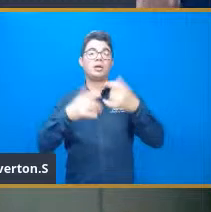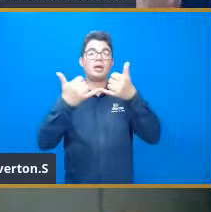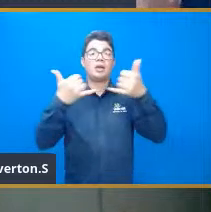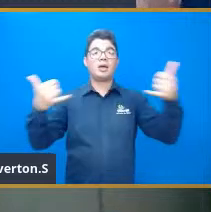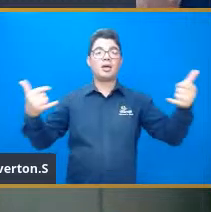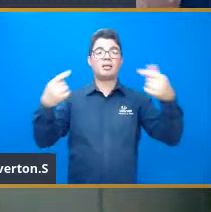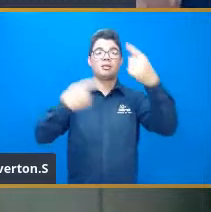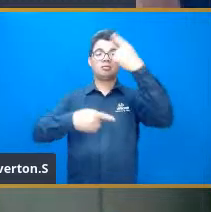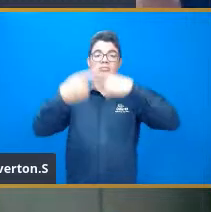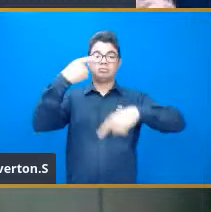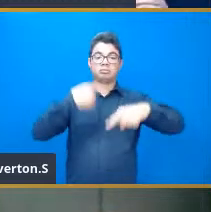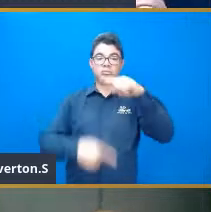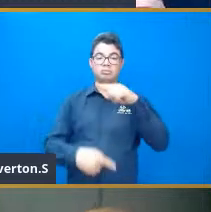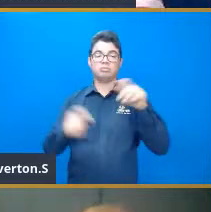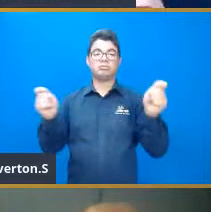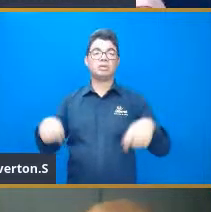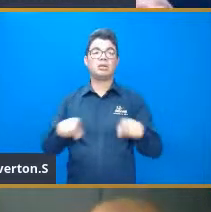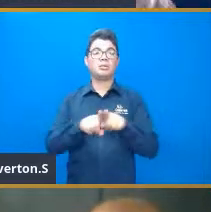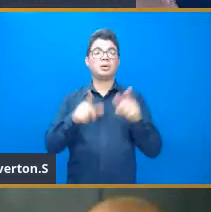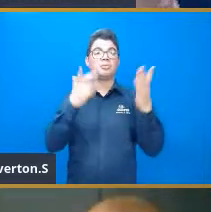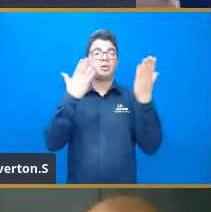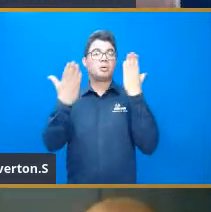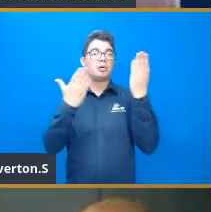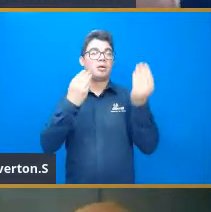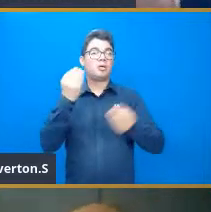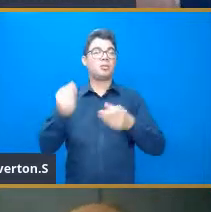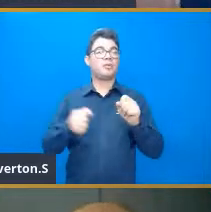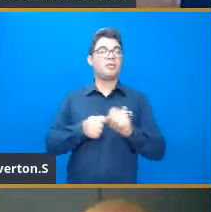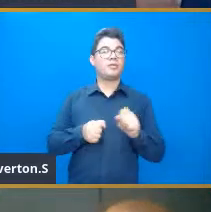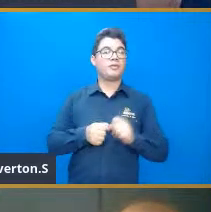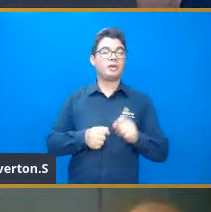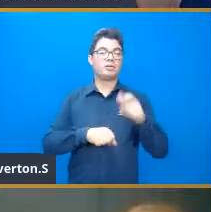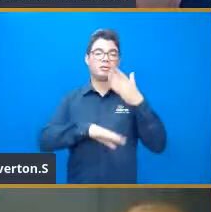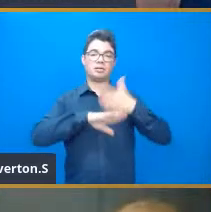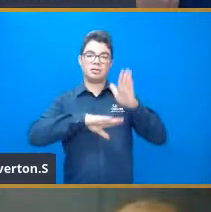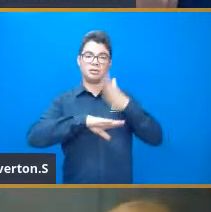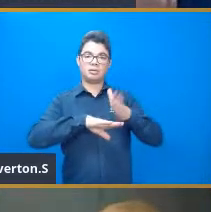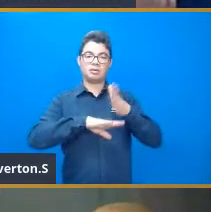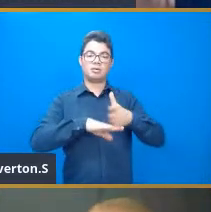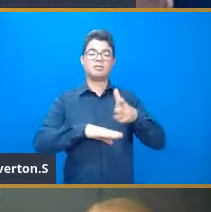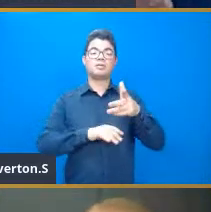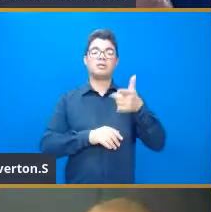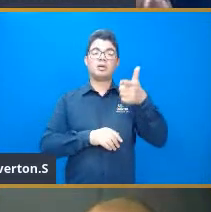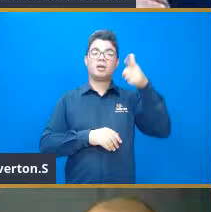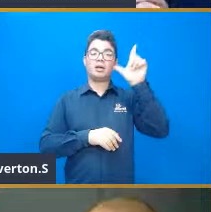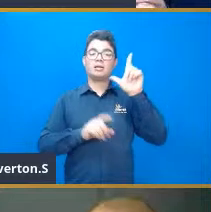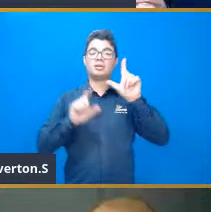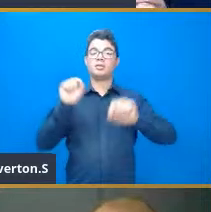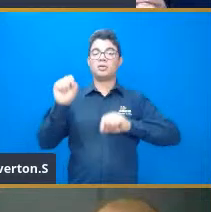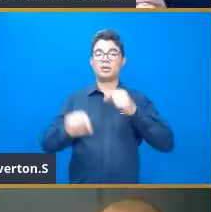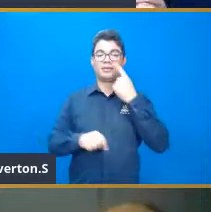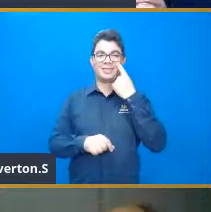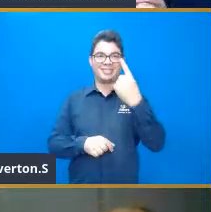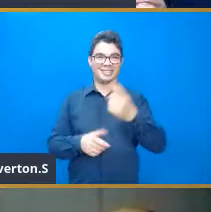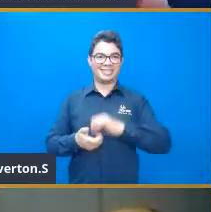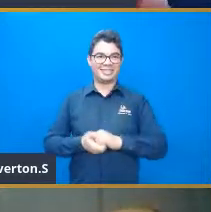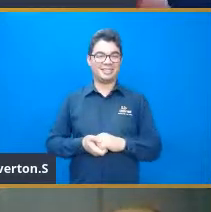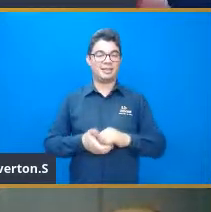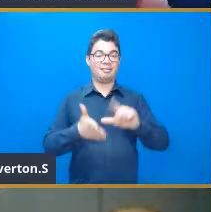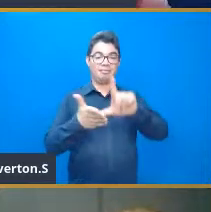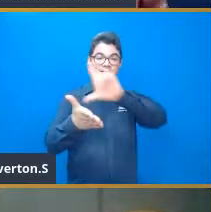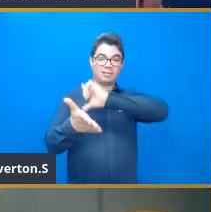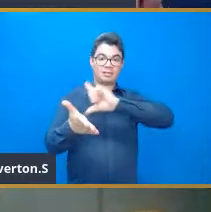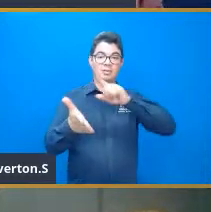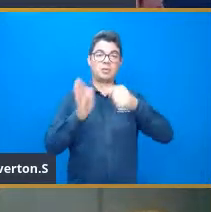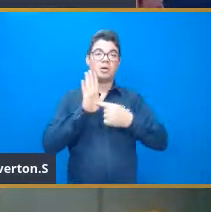caso? E aqui é bacana, a gente já pode até comparar o que foi feito no exercício anterior com esse atual. Se a olhar ali o gráfico, note